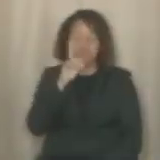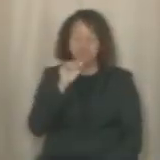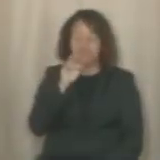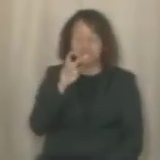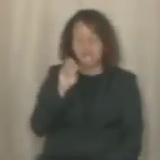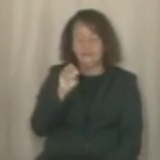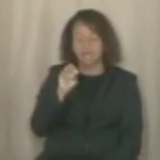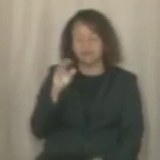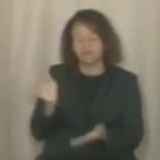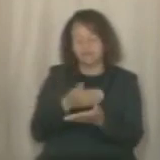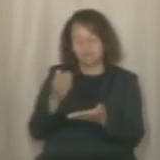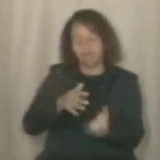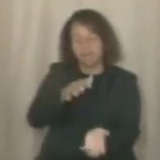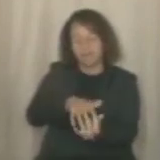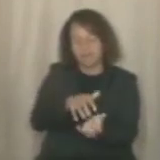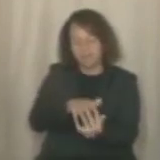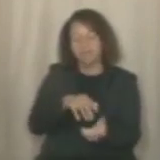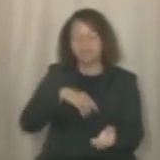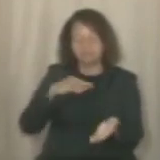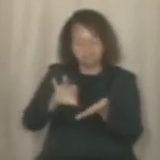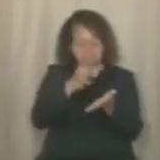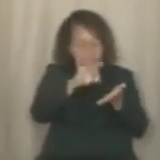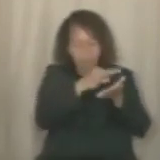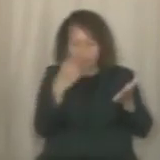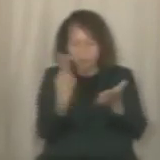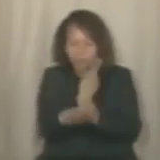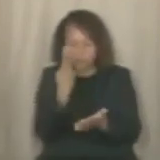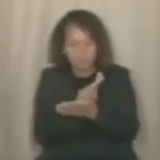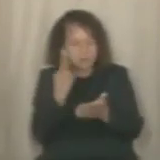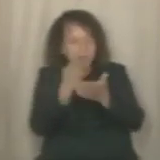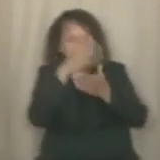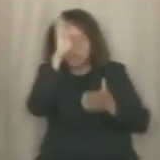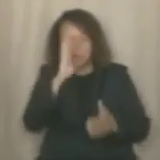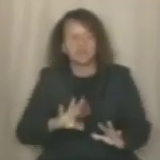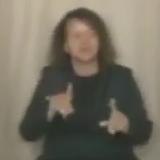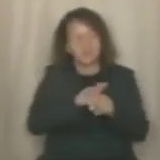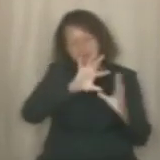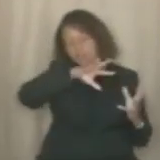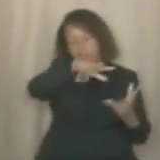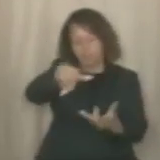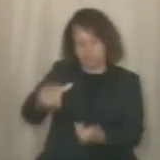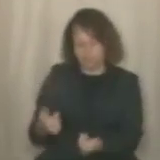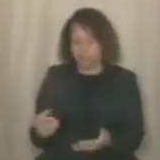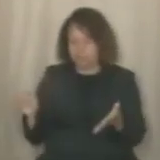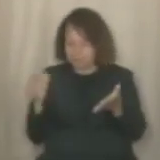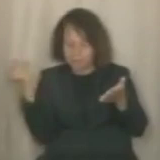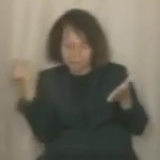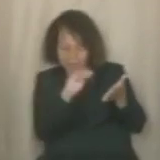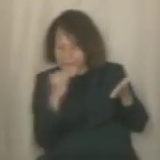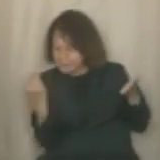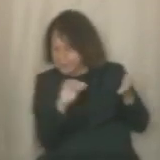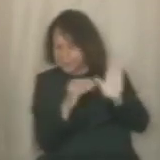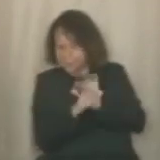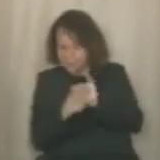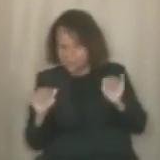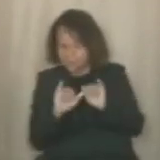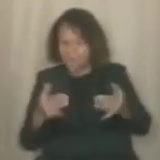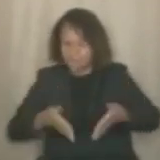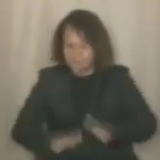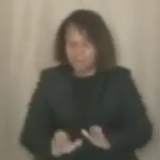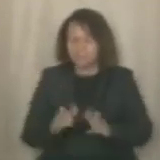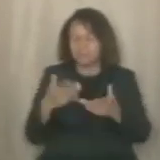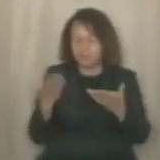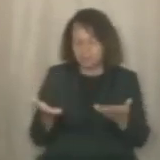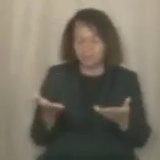de Pernambuco tem registrado os principais acontecimentos do Brasil e do mundo. Nascido no contexto